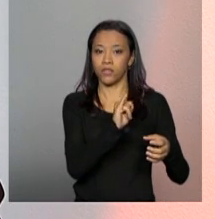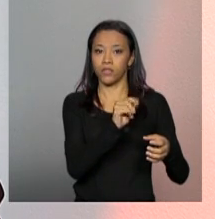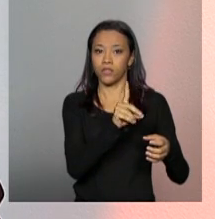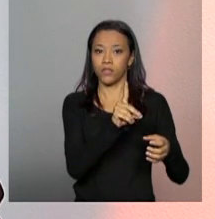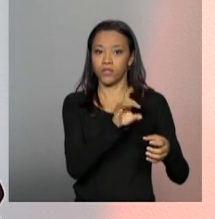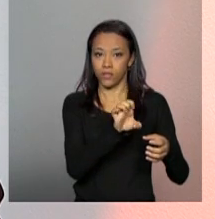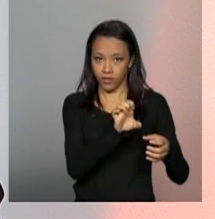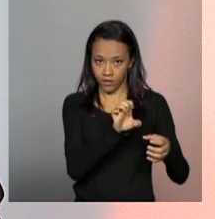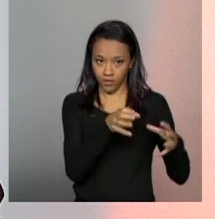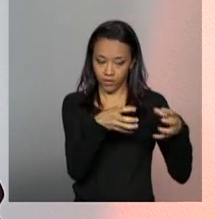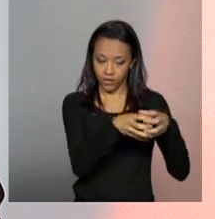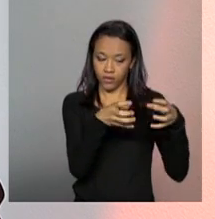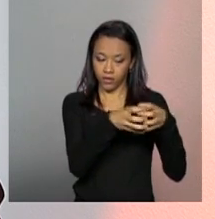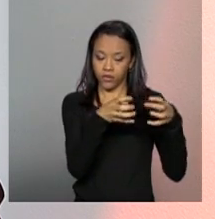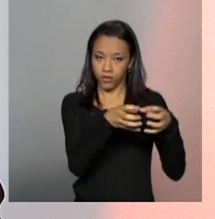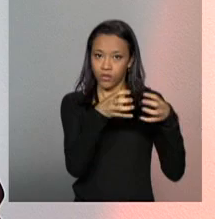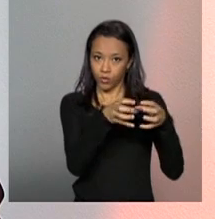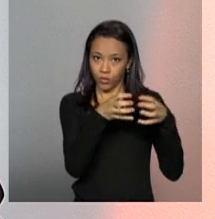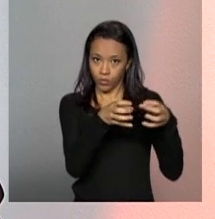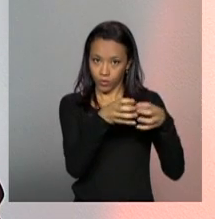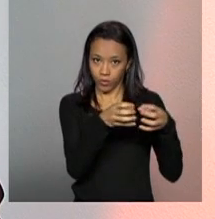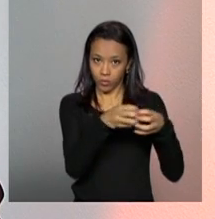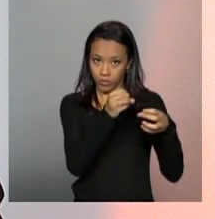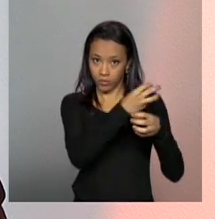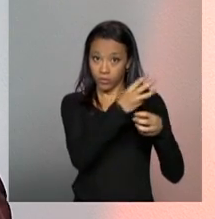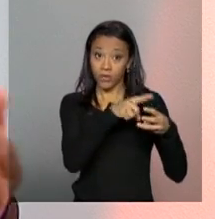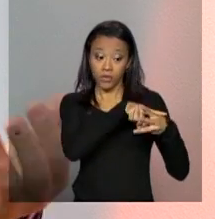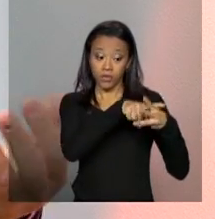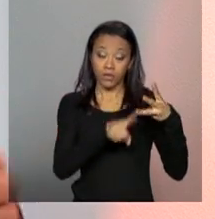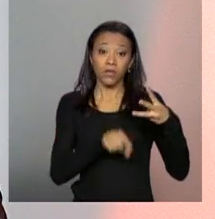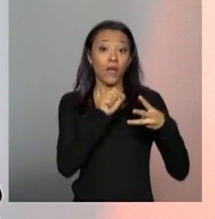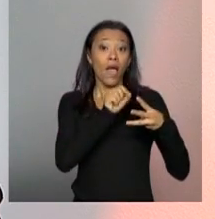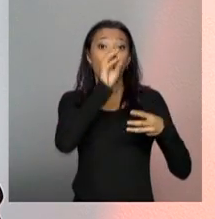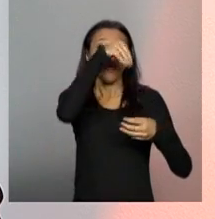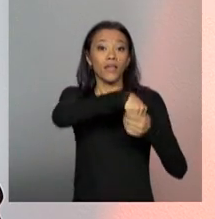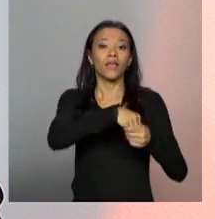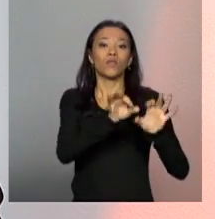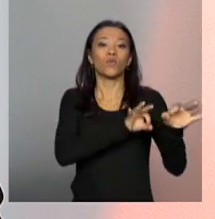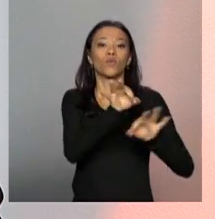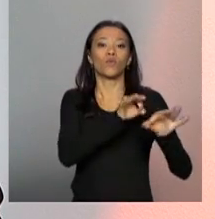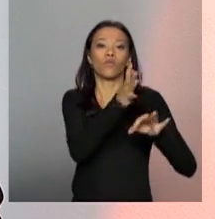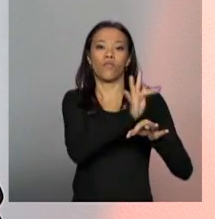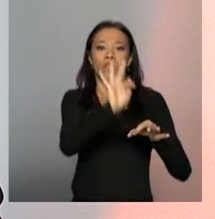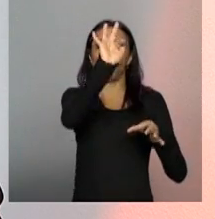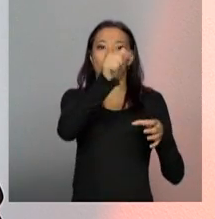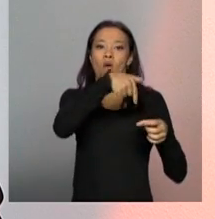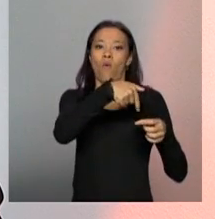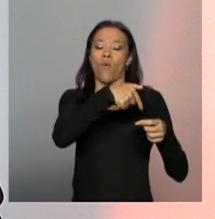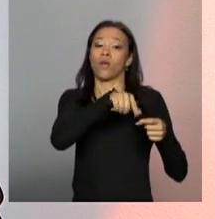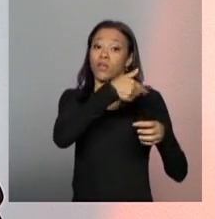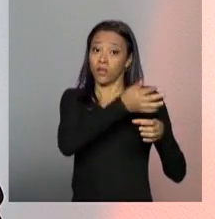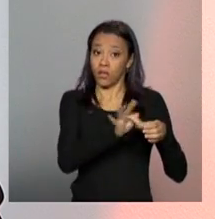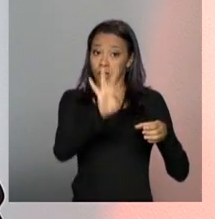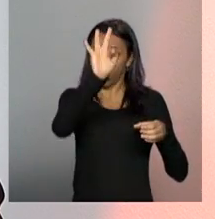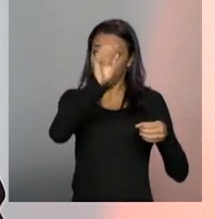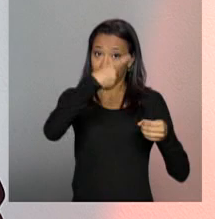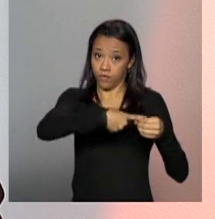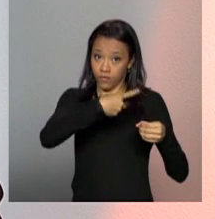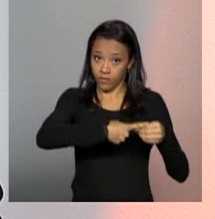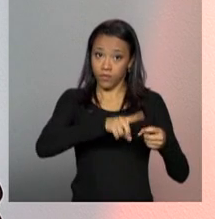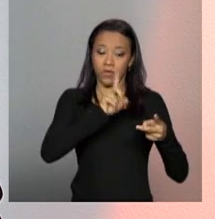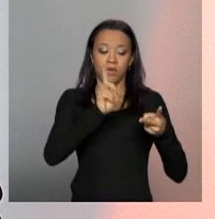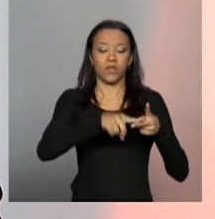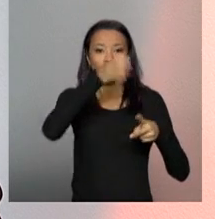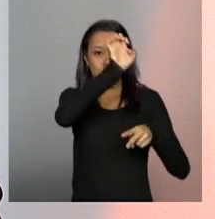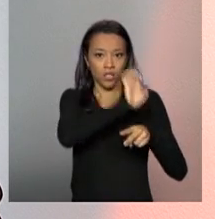são as comissões intergestores tripartite. Ela é constituída no âmbito federal, que é por um representante dos municípios, estado e união. Então,